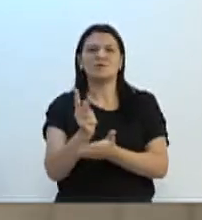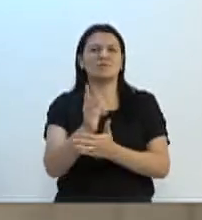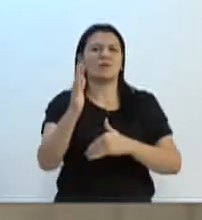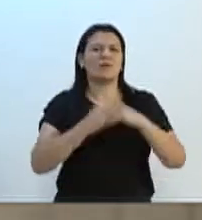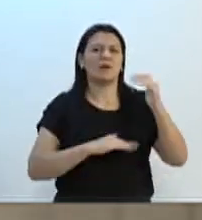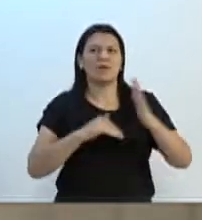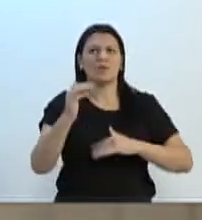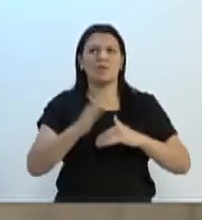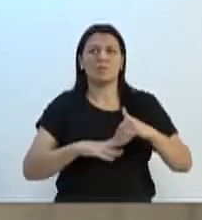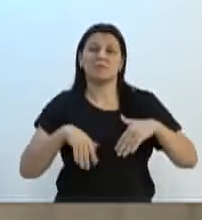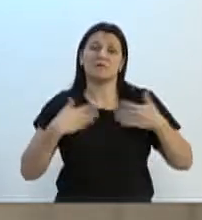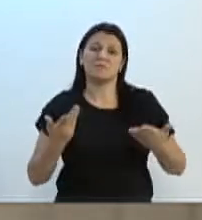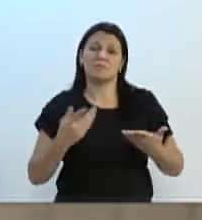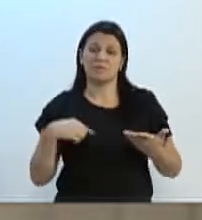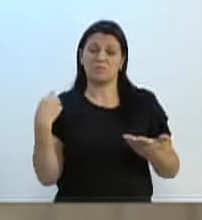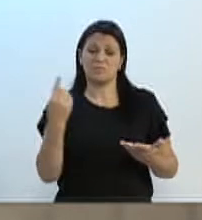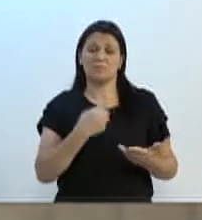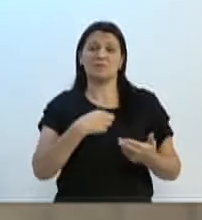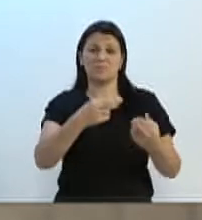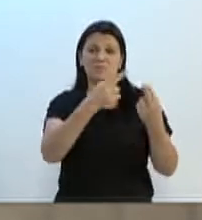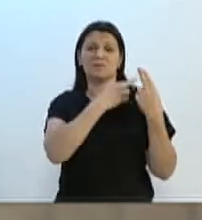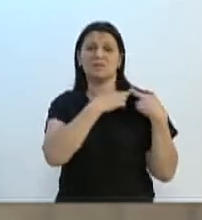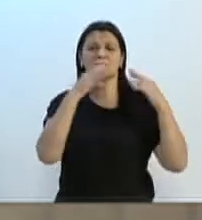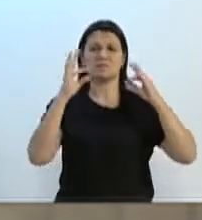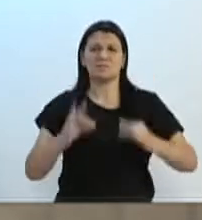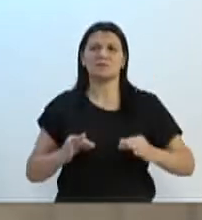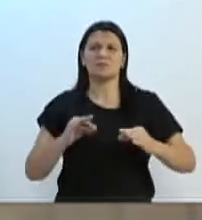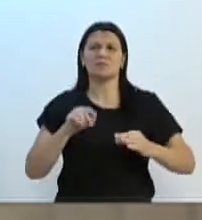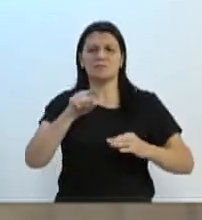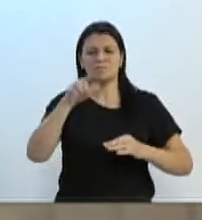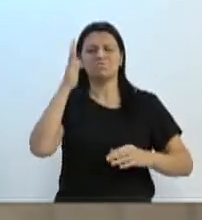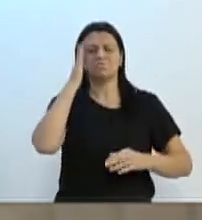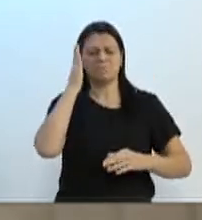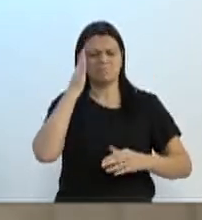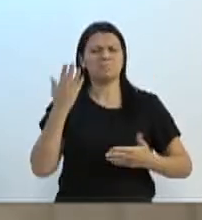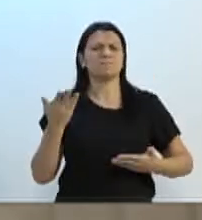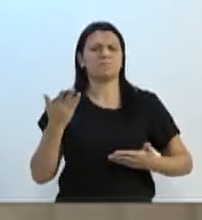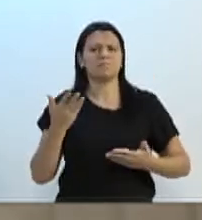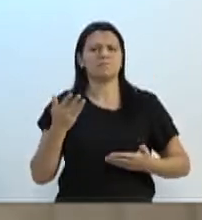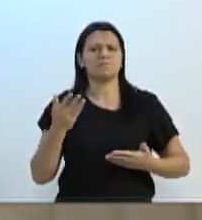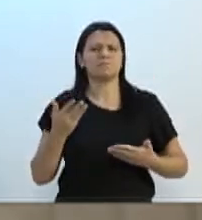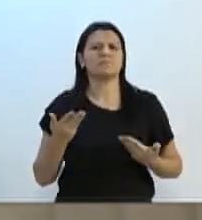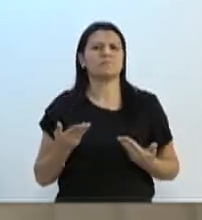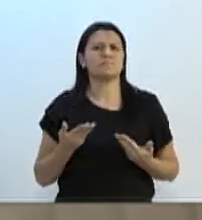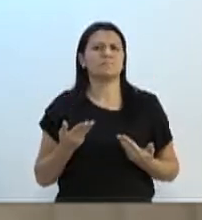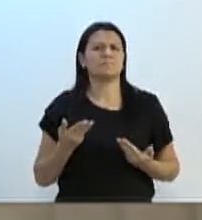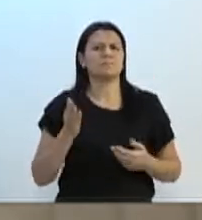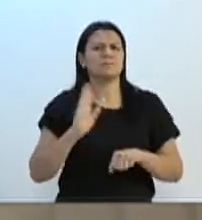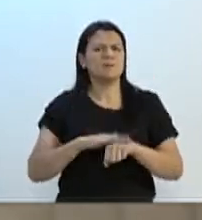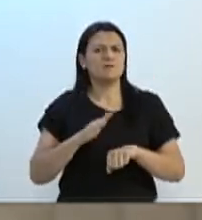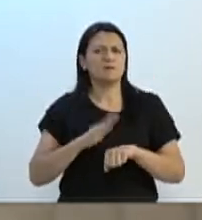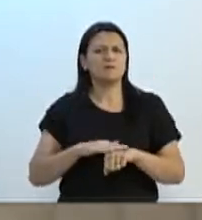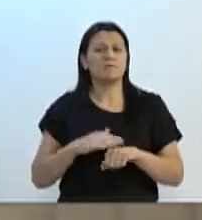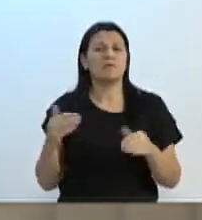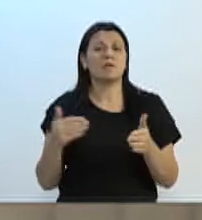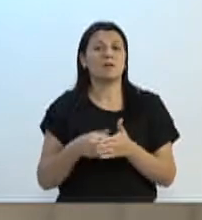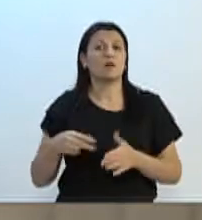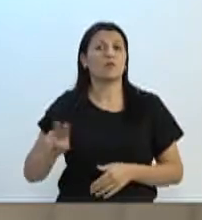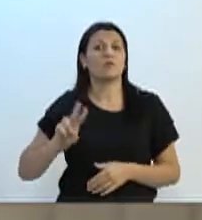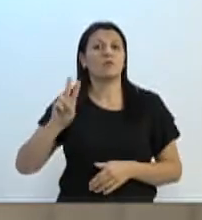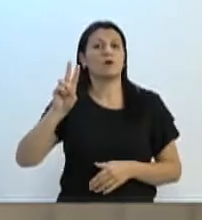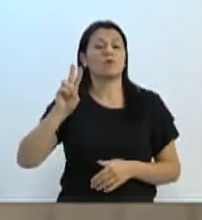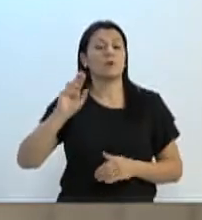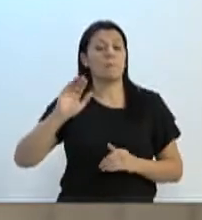Então, a nossa parte, vereador Adriano, com certeza o pode ter certeza que está sendo realizada até com valores a maior